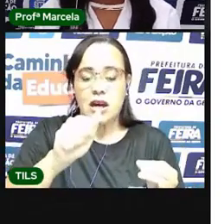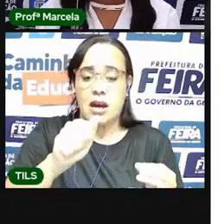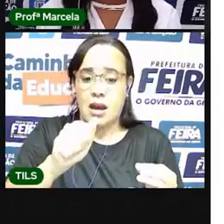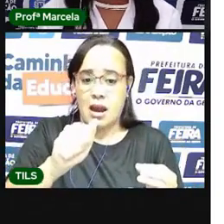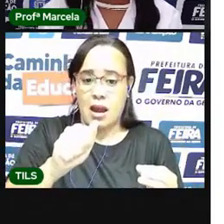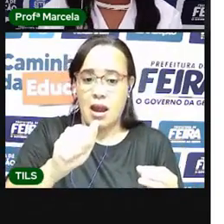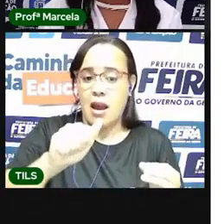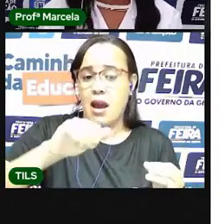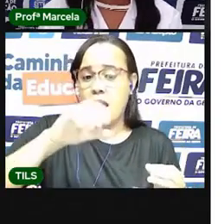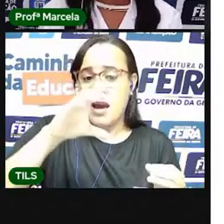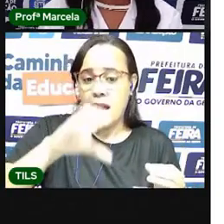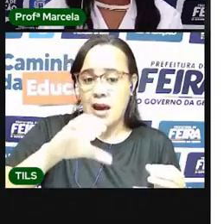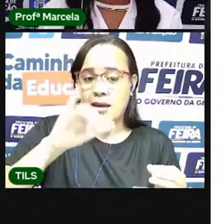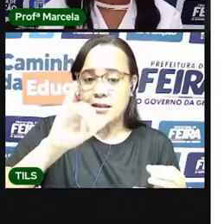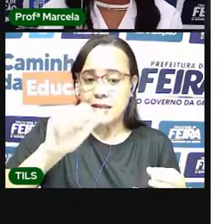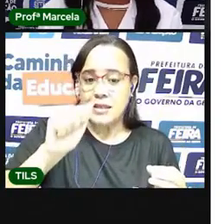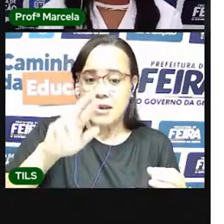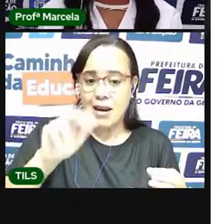também.